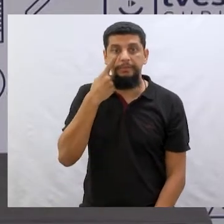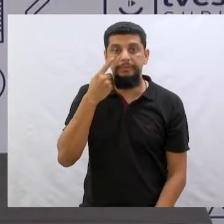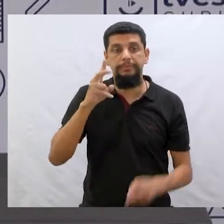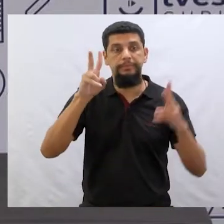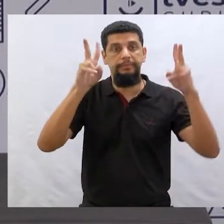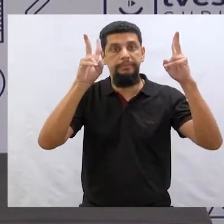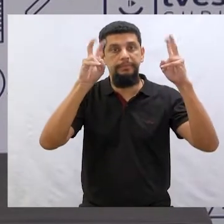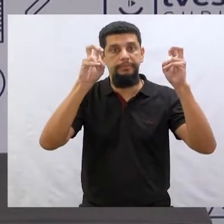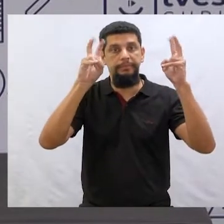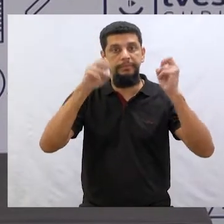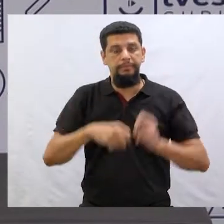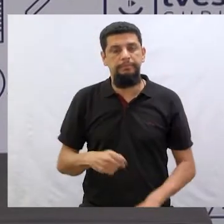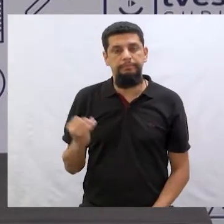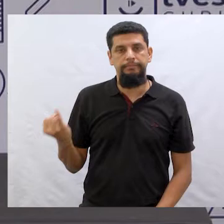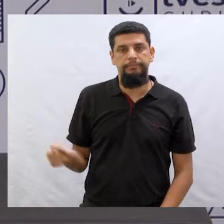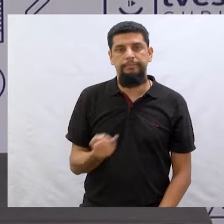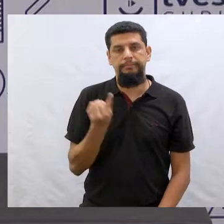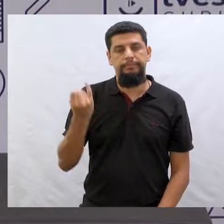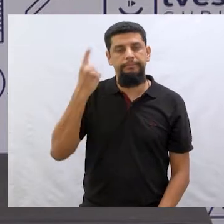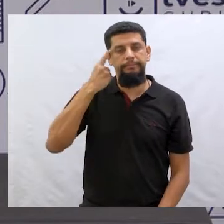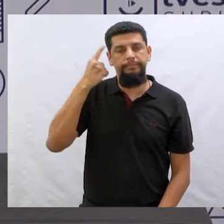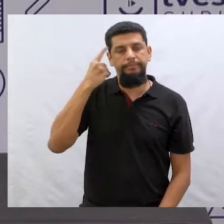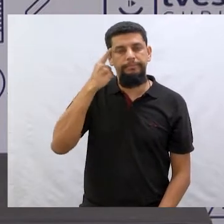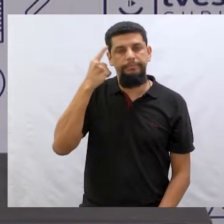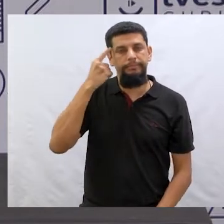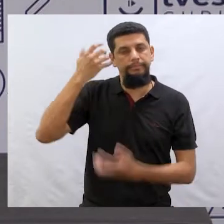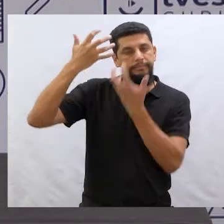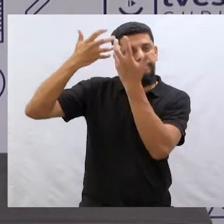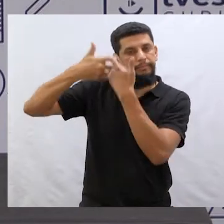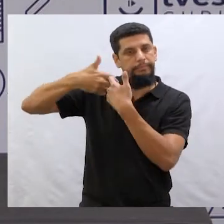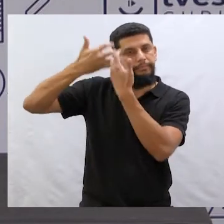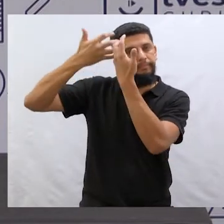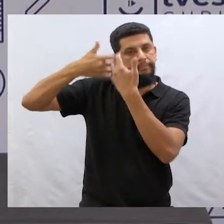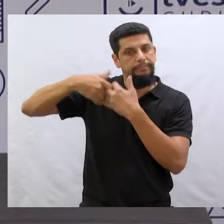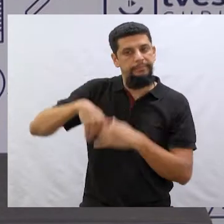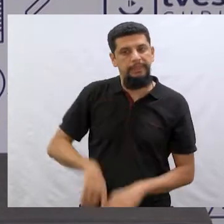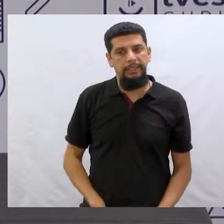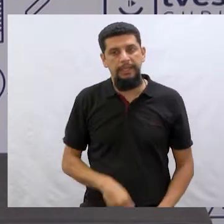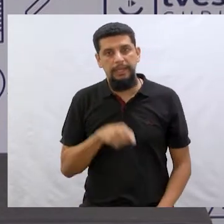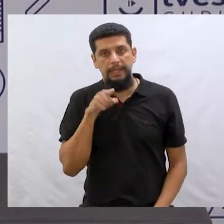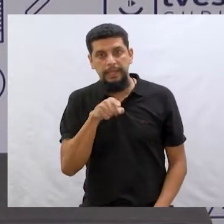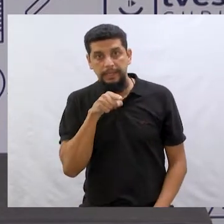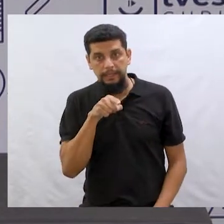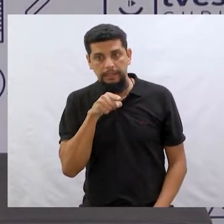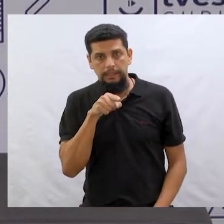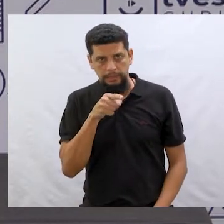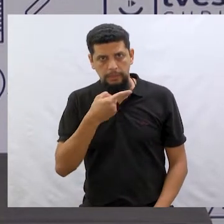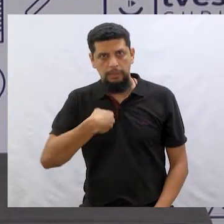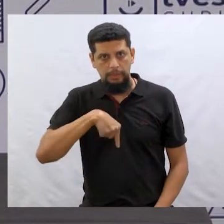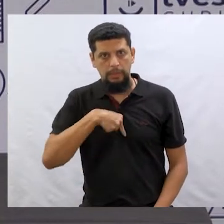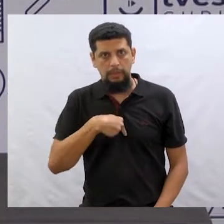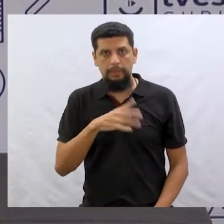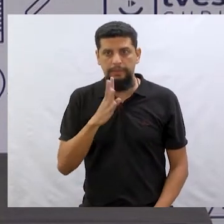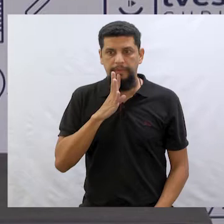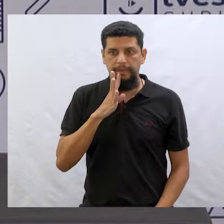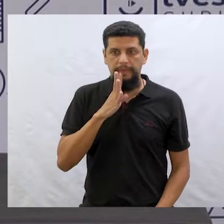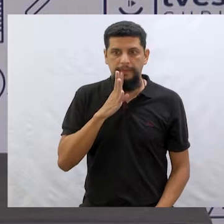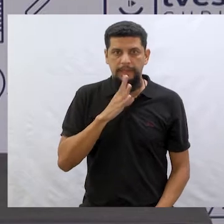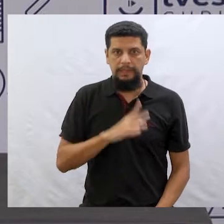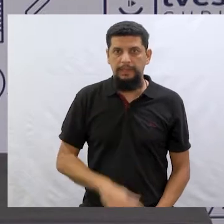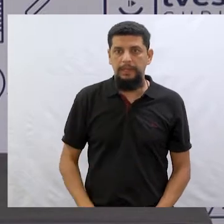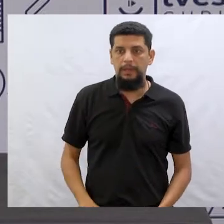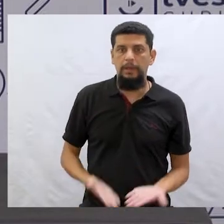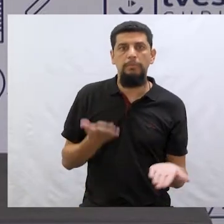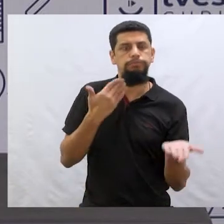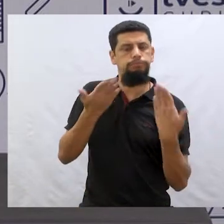É, é bem importante a pensar nisso. Por quê? A expressão que nós conhecemos, eu estava falando agora de lenga